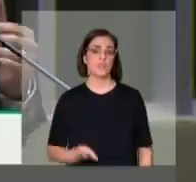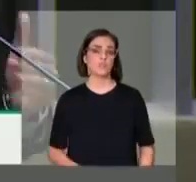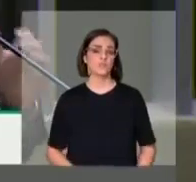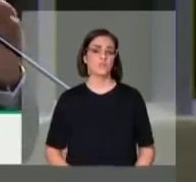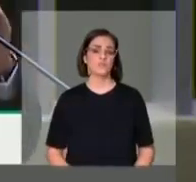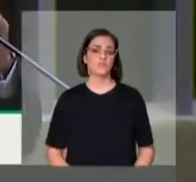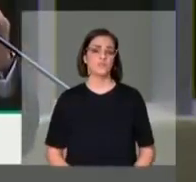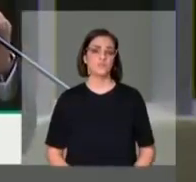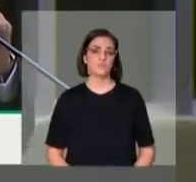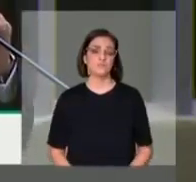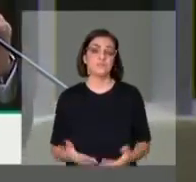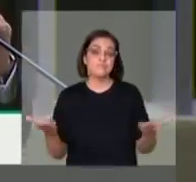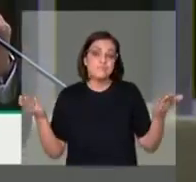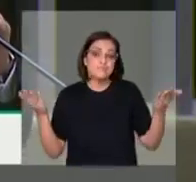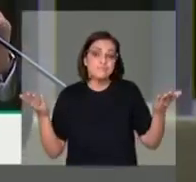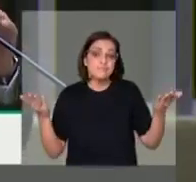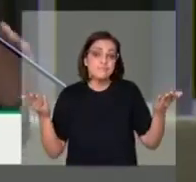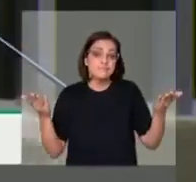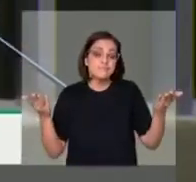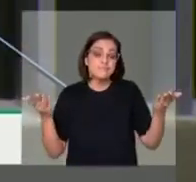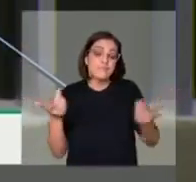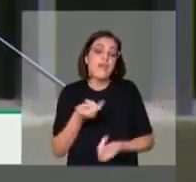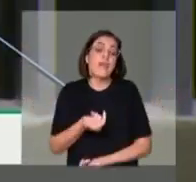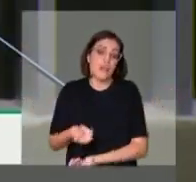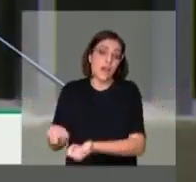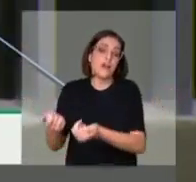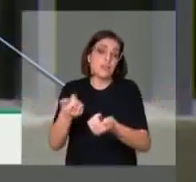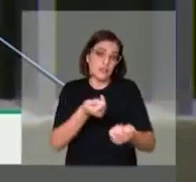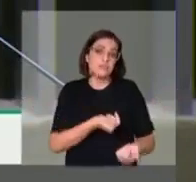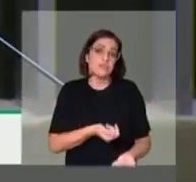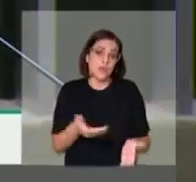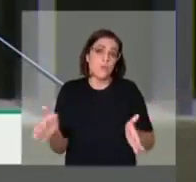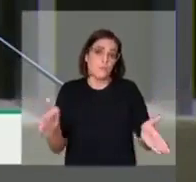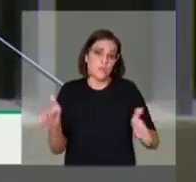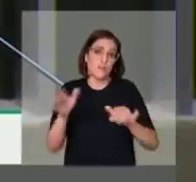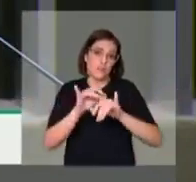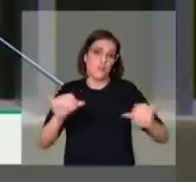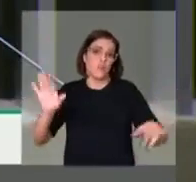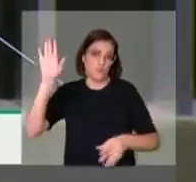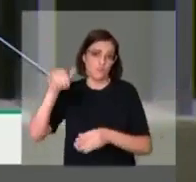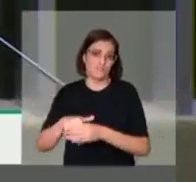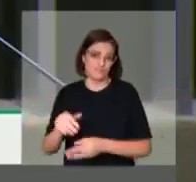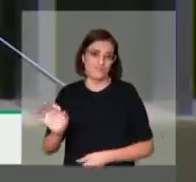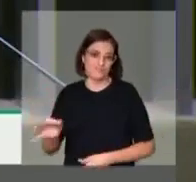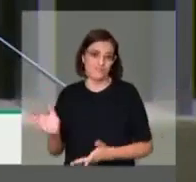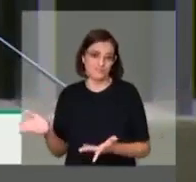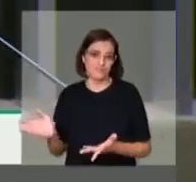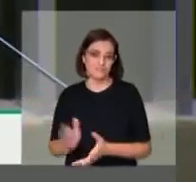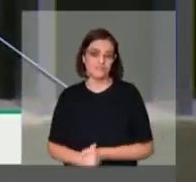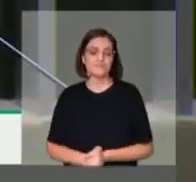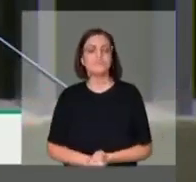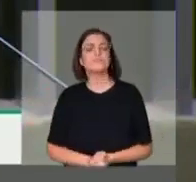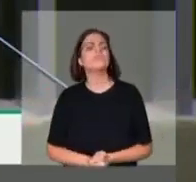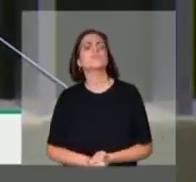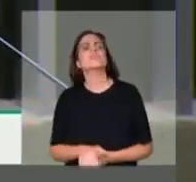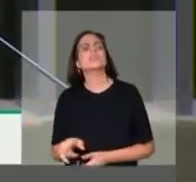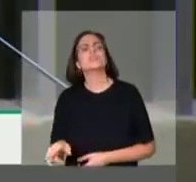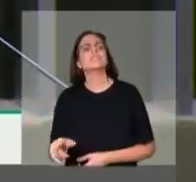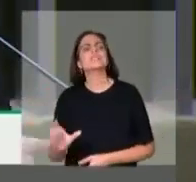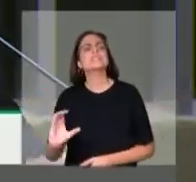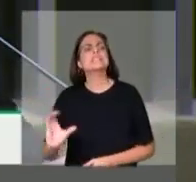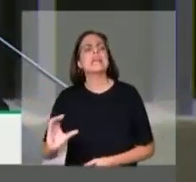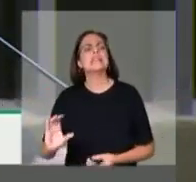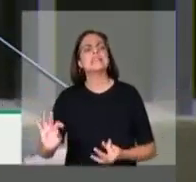Portanto, mais um estelionato eleitoral. O que é que a ciência e tecnologia têm a oferecer para o país?